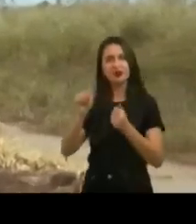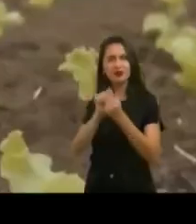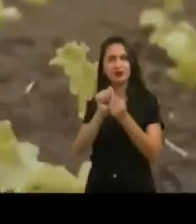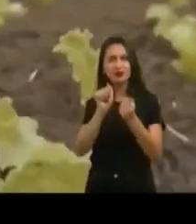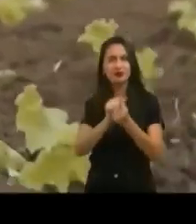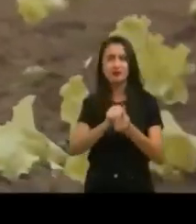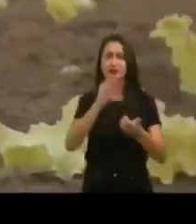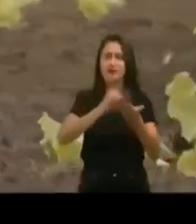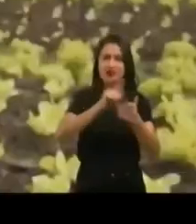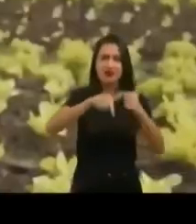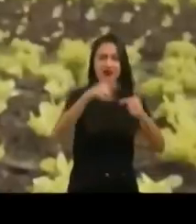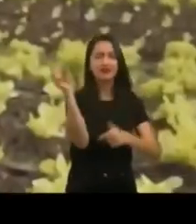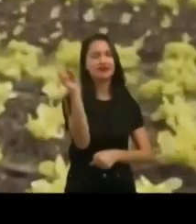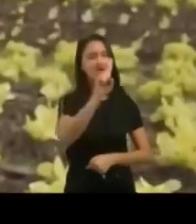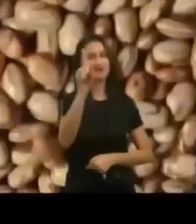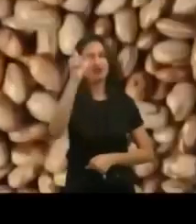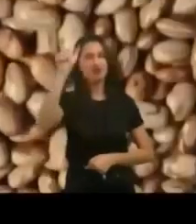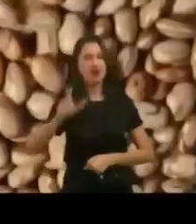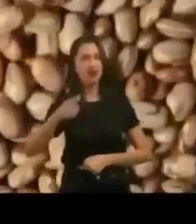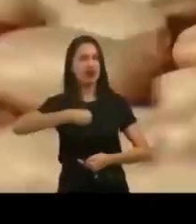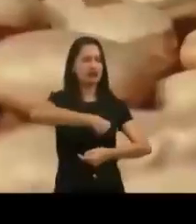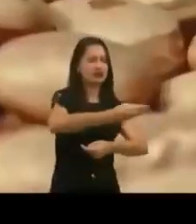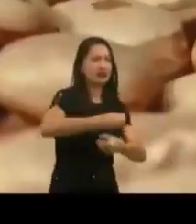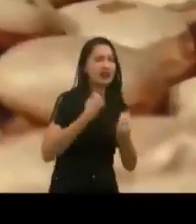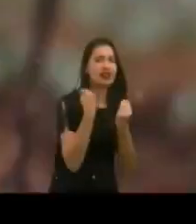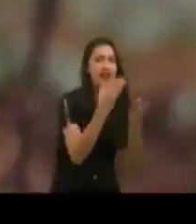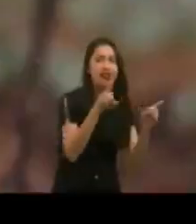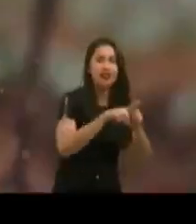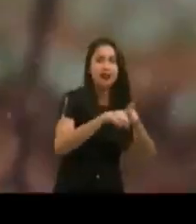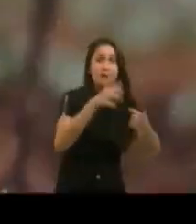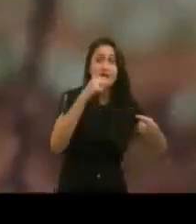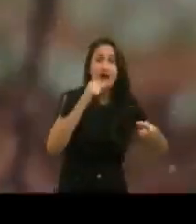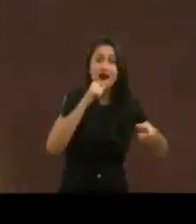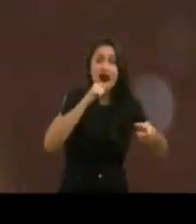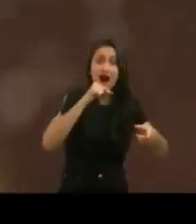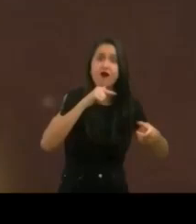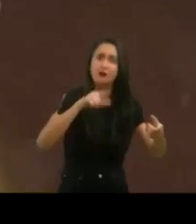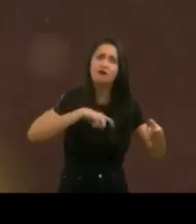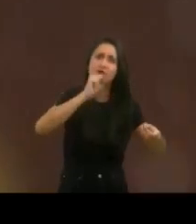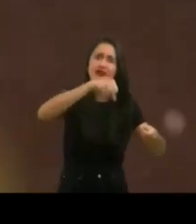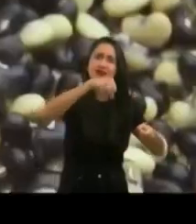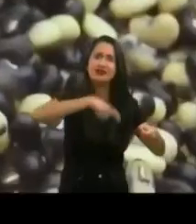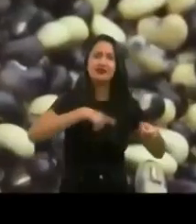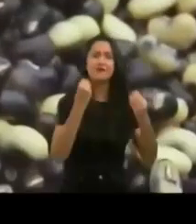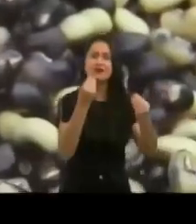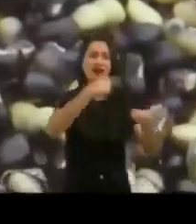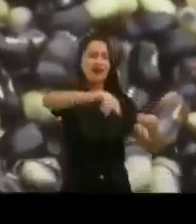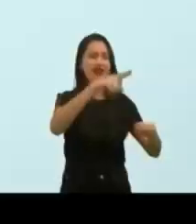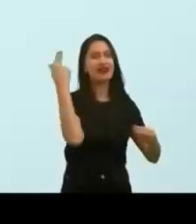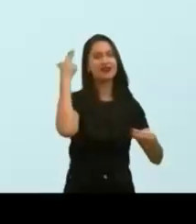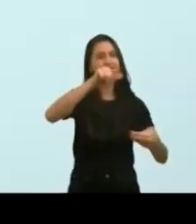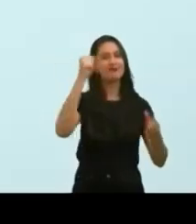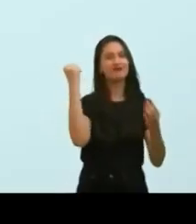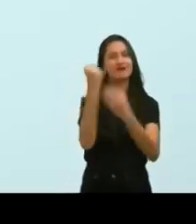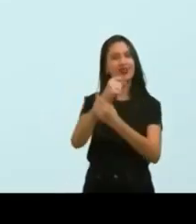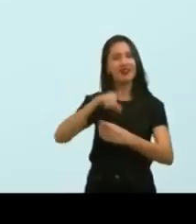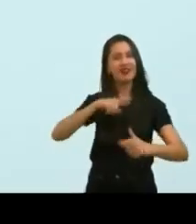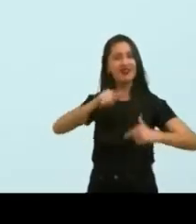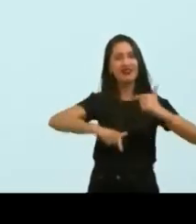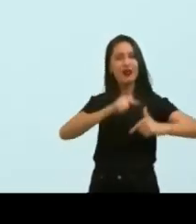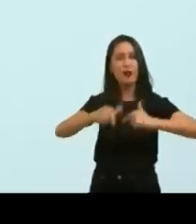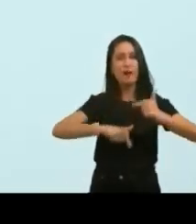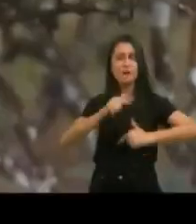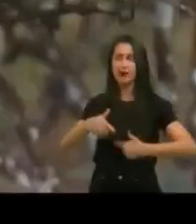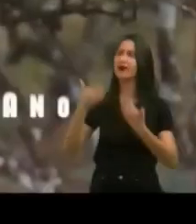com o Max na agricultura, não faltou trabalho. O homem mandou semente, quente de irrigação e ainda colocou a água. O agricultor garantiu tudo